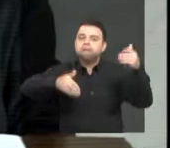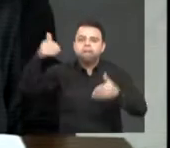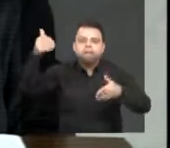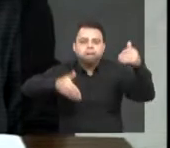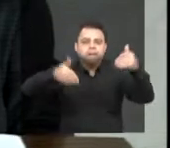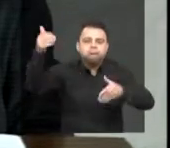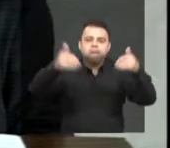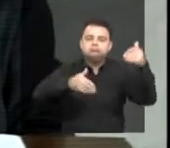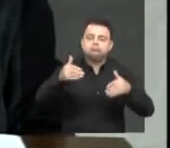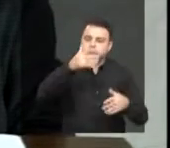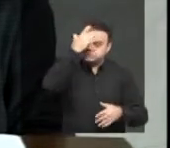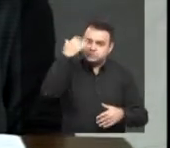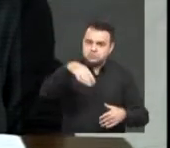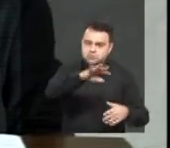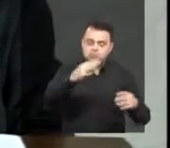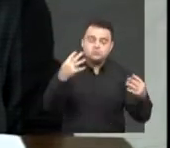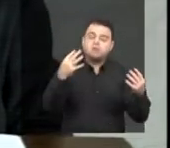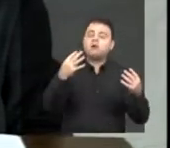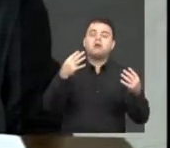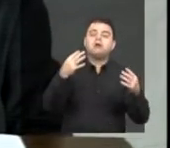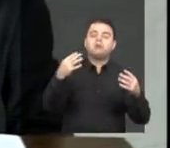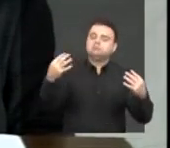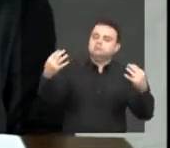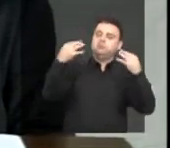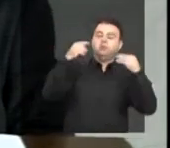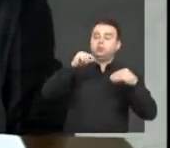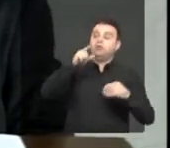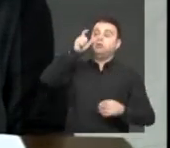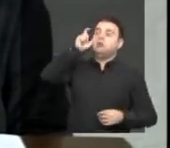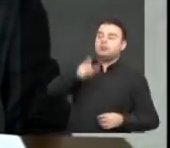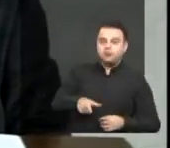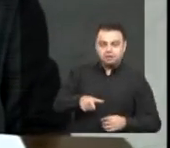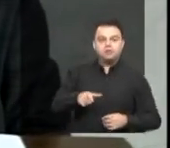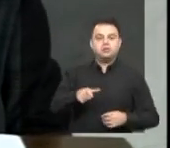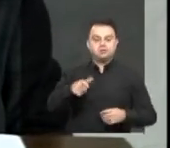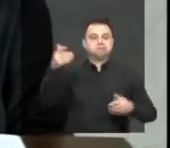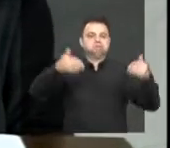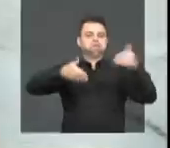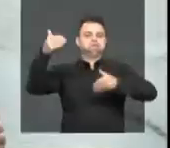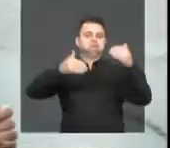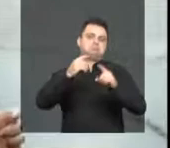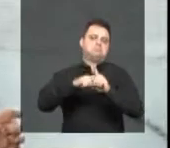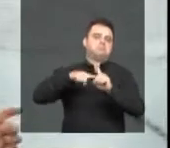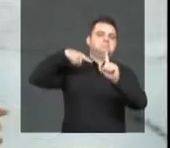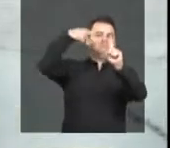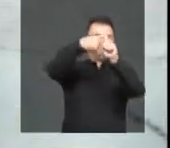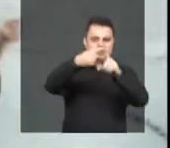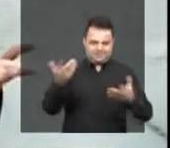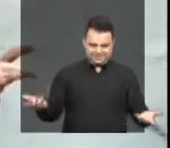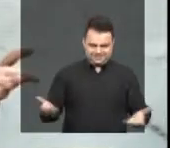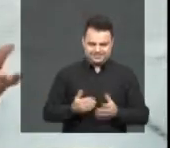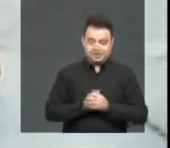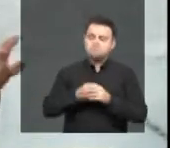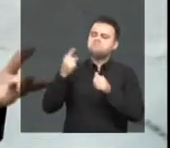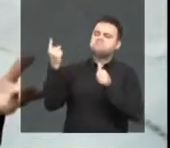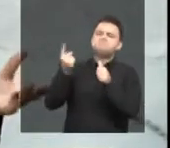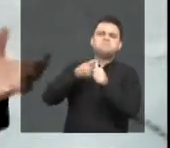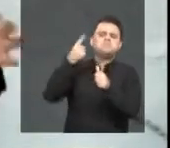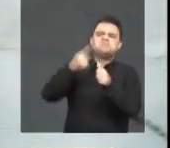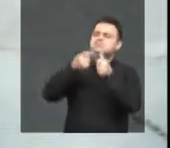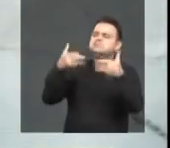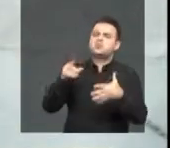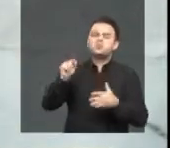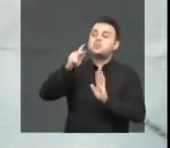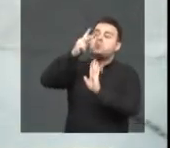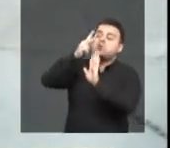está fazendo e acaba despertando interesse no indivíduo. Então, obrigado e parabéns pelo programa. É verdade, muito obrigada. Vamos falar a respeito, primeiramente,